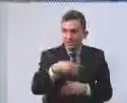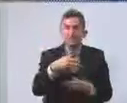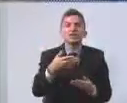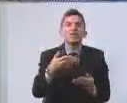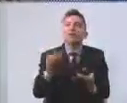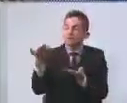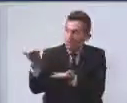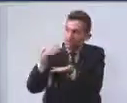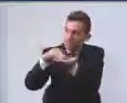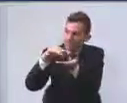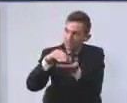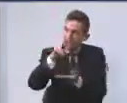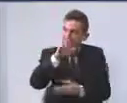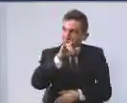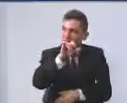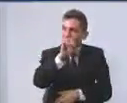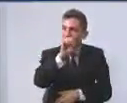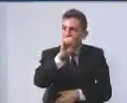com a palavra.